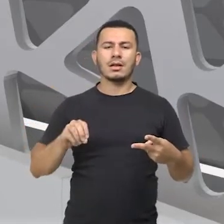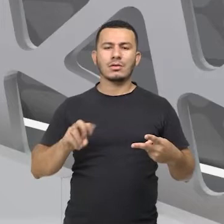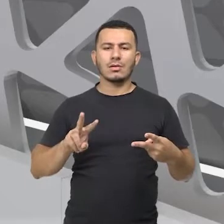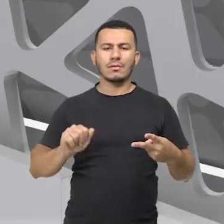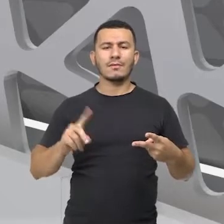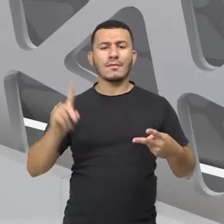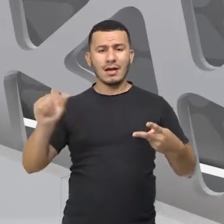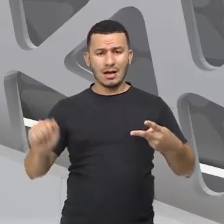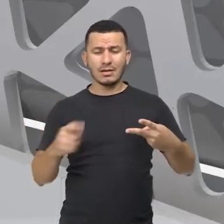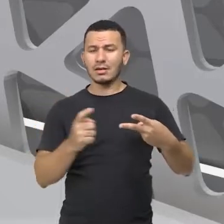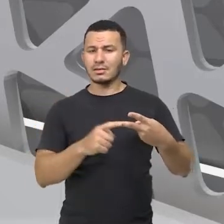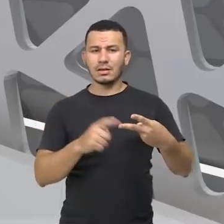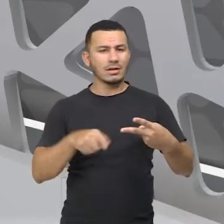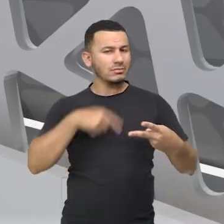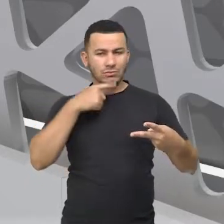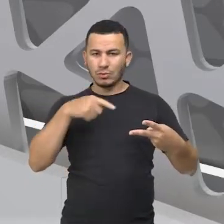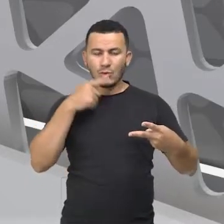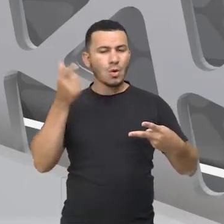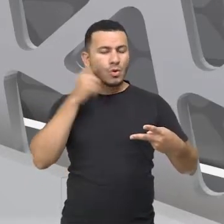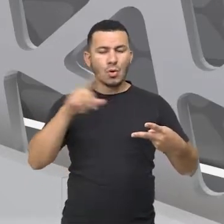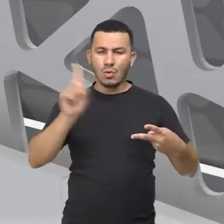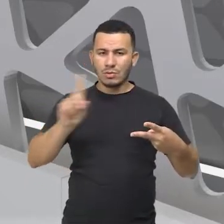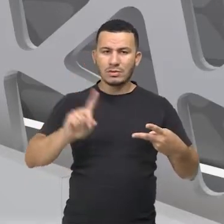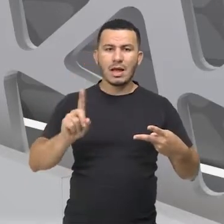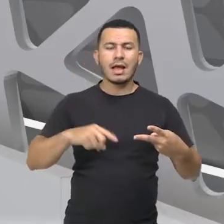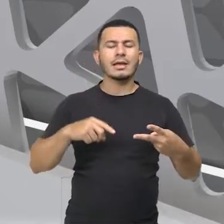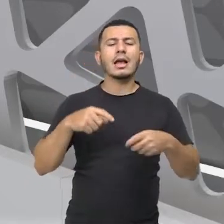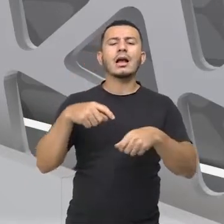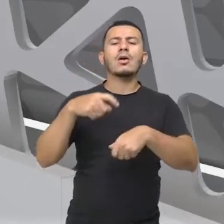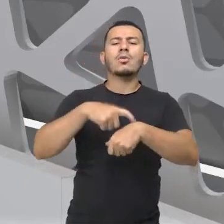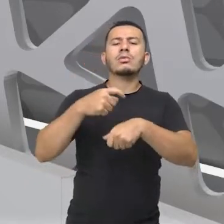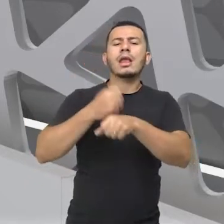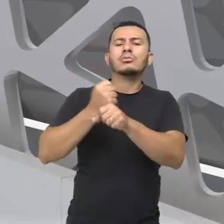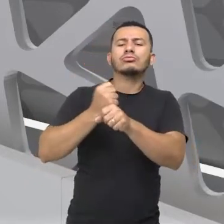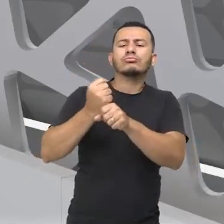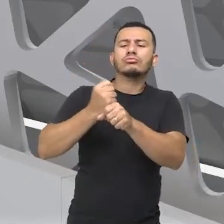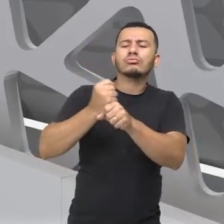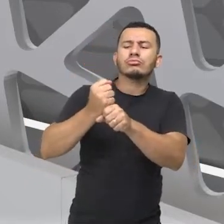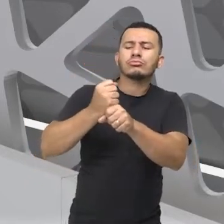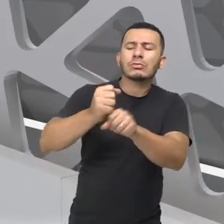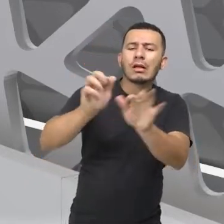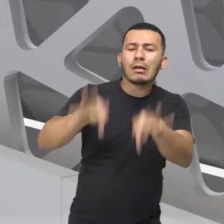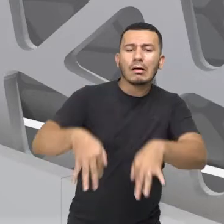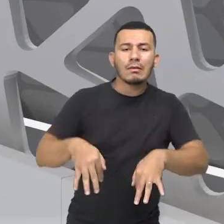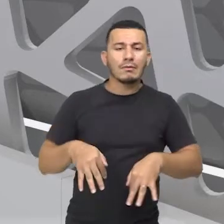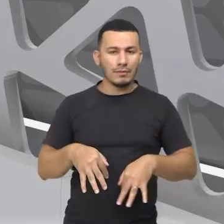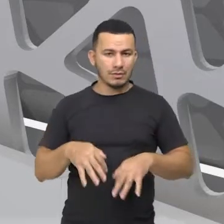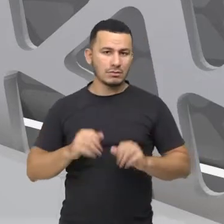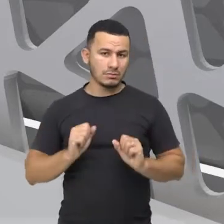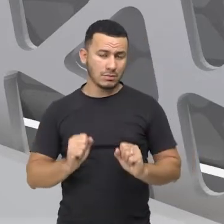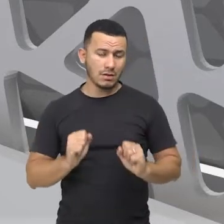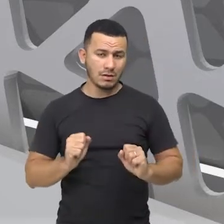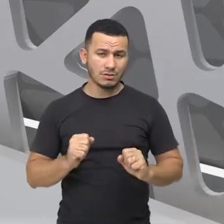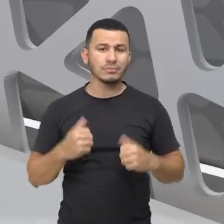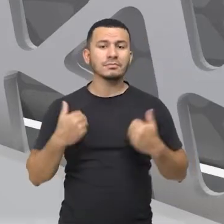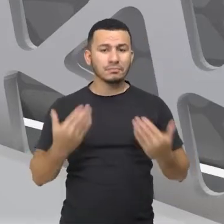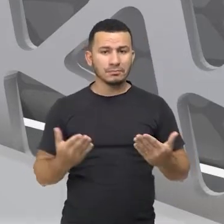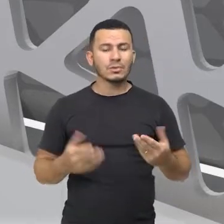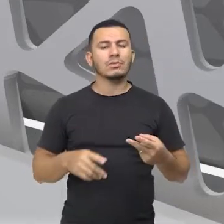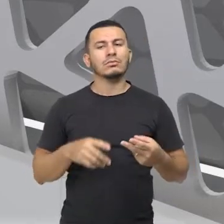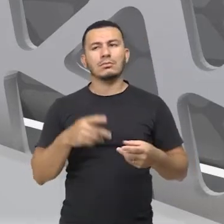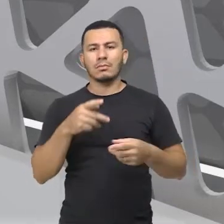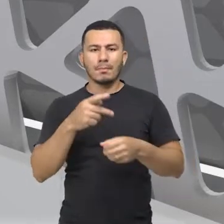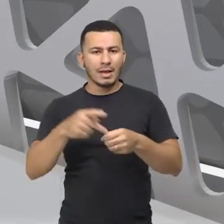aquelas que a gente não consegue enxergar o tempo da natureza conseguir repor novamente aquele recurso. Então, o